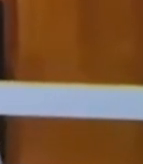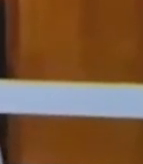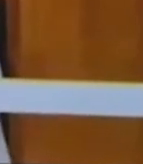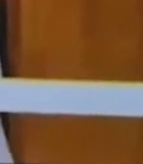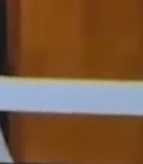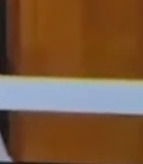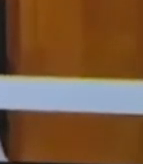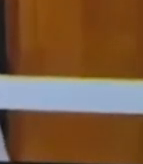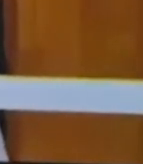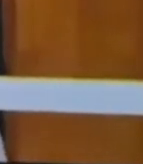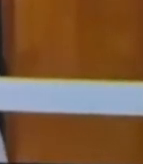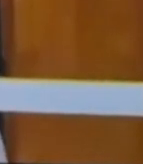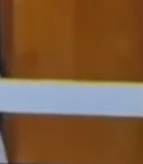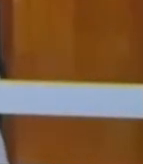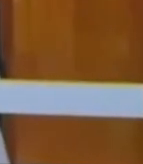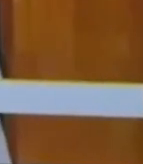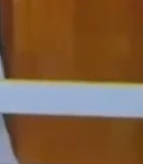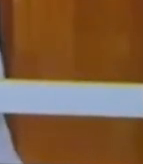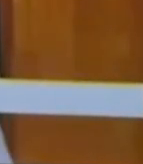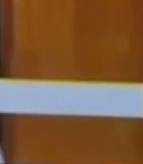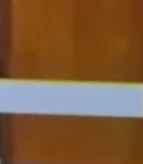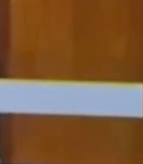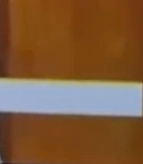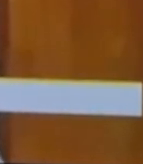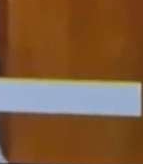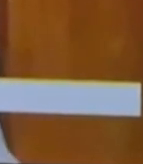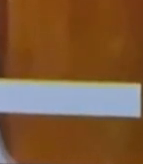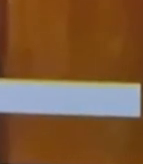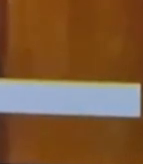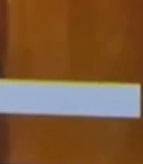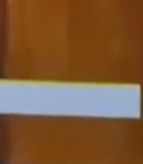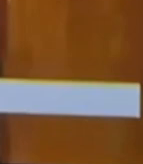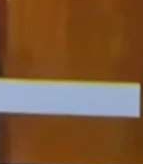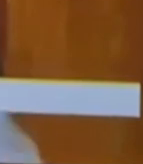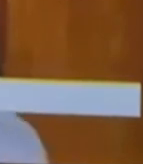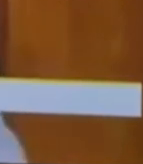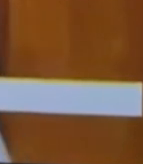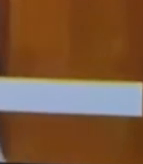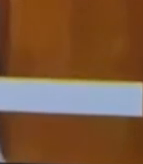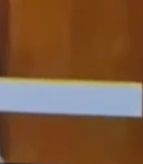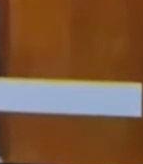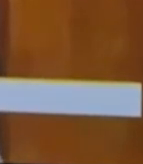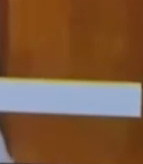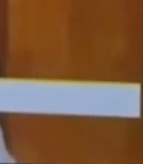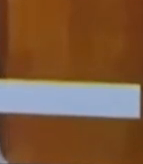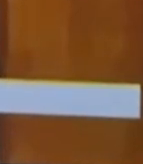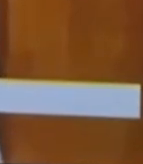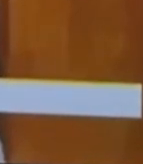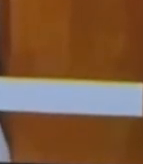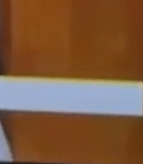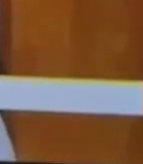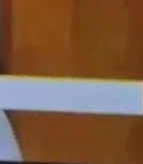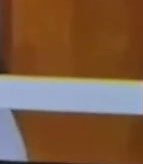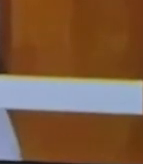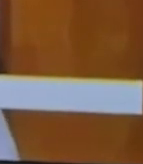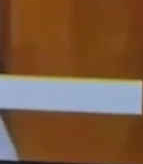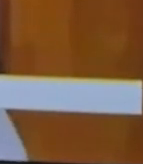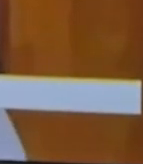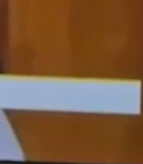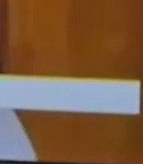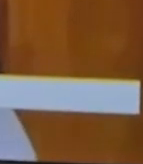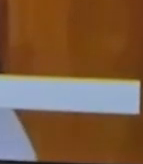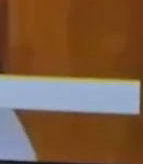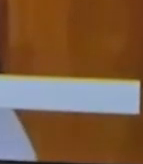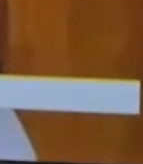Uma delas, dar explicações para as pessoas do que realmente aconteceu, quem são os envolvidos. E, no segundo passo, buscar esse dinheiro de qualquer